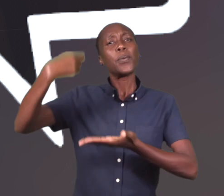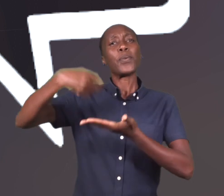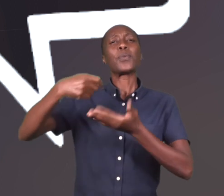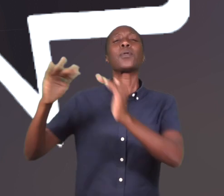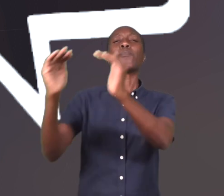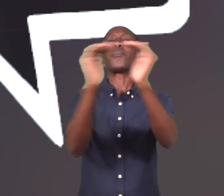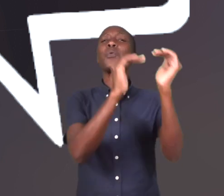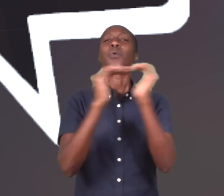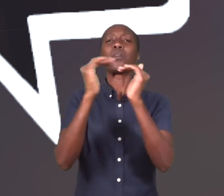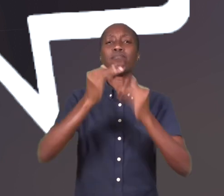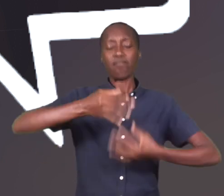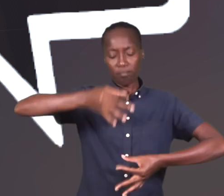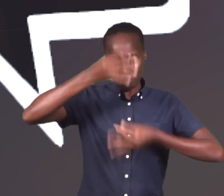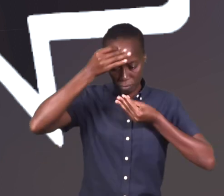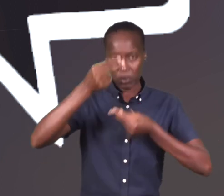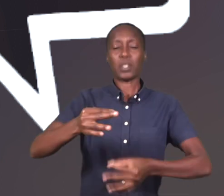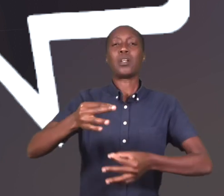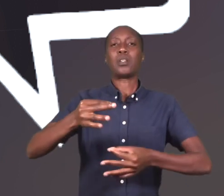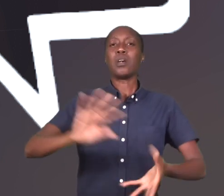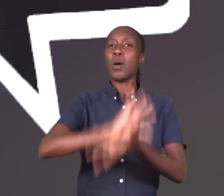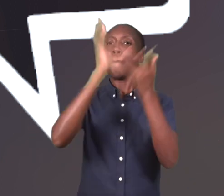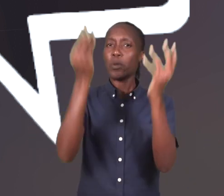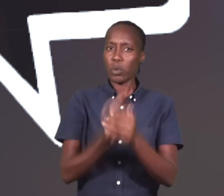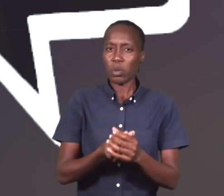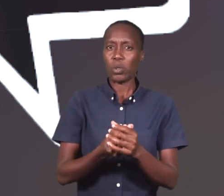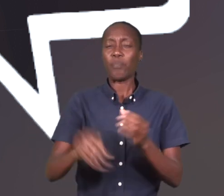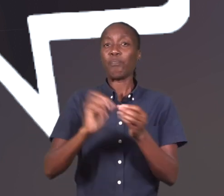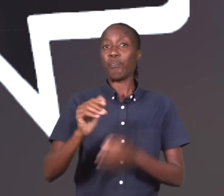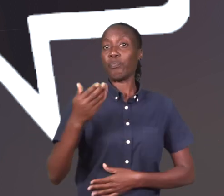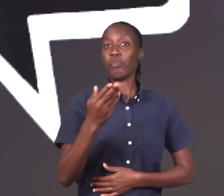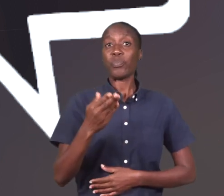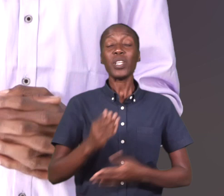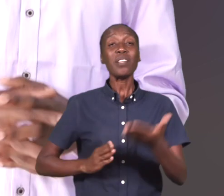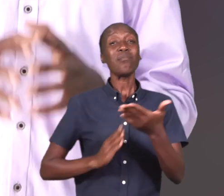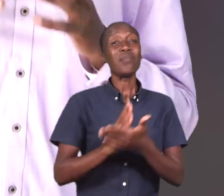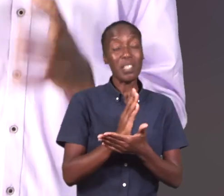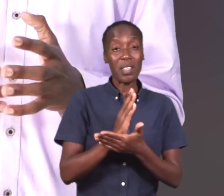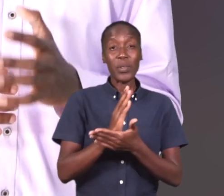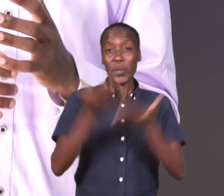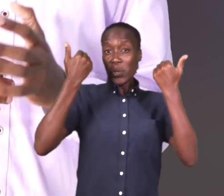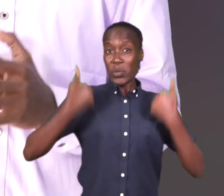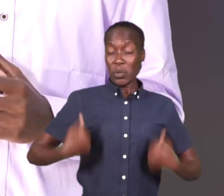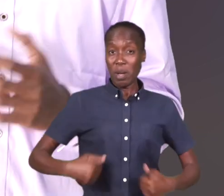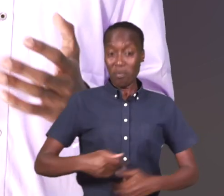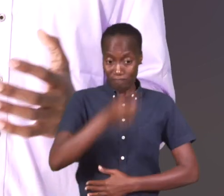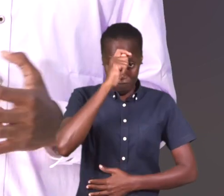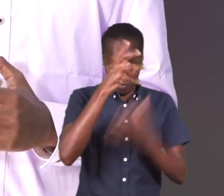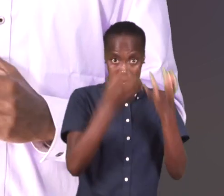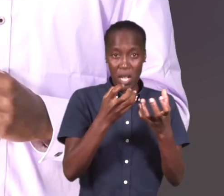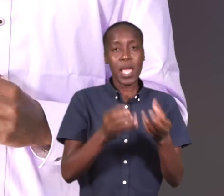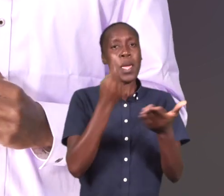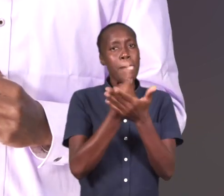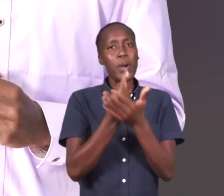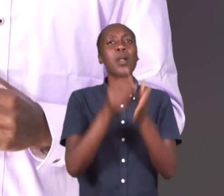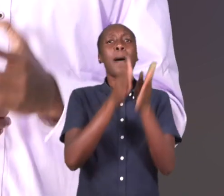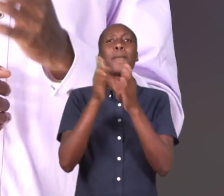contribuindo assim para a promoção da justiça, igualdade e dignidade para todos. Em caso de constatações sobre a violação